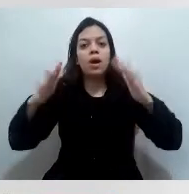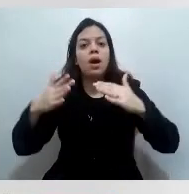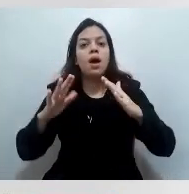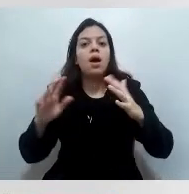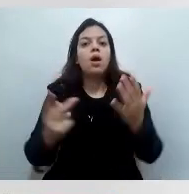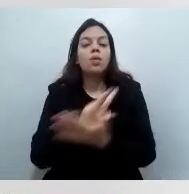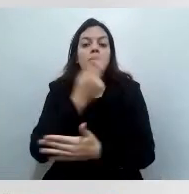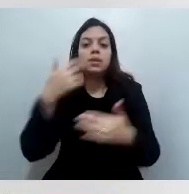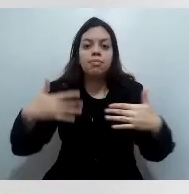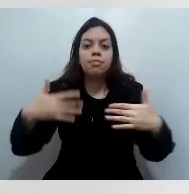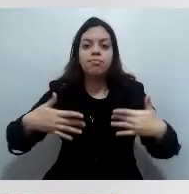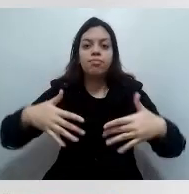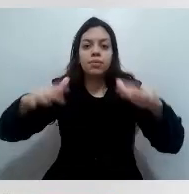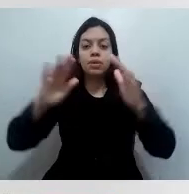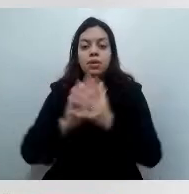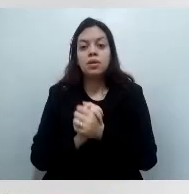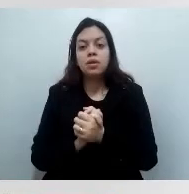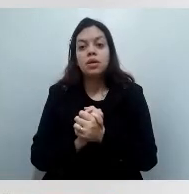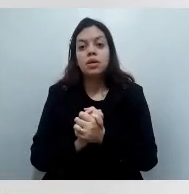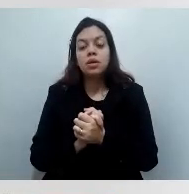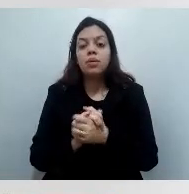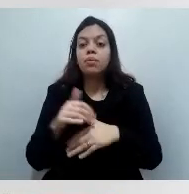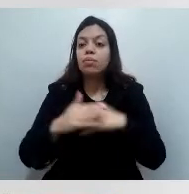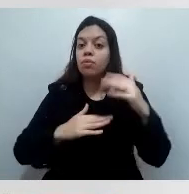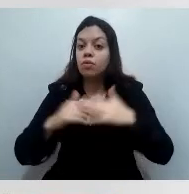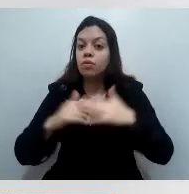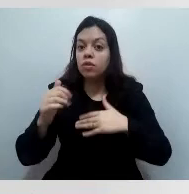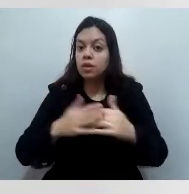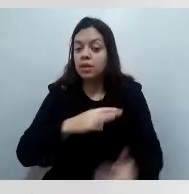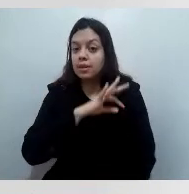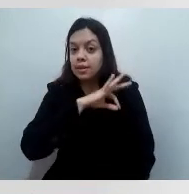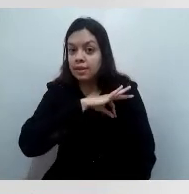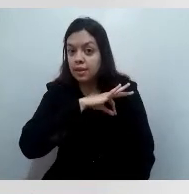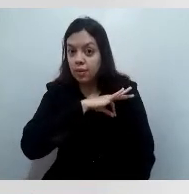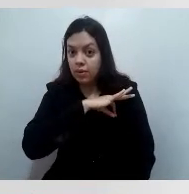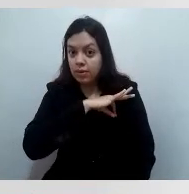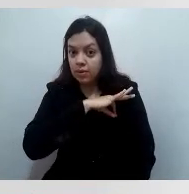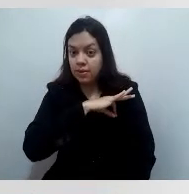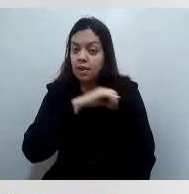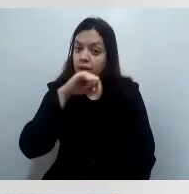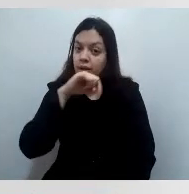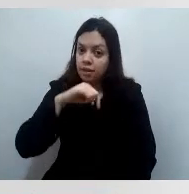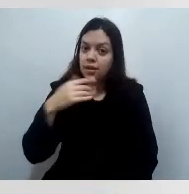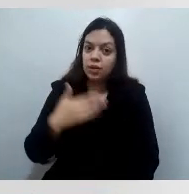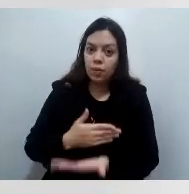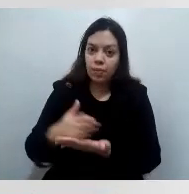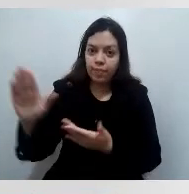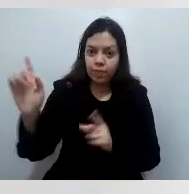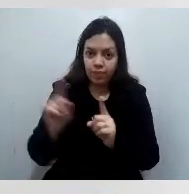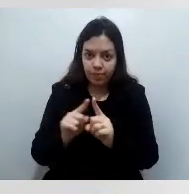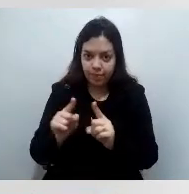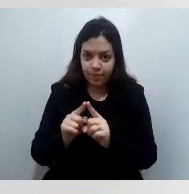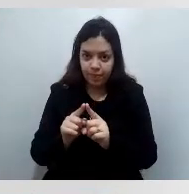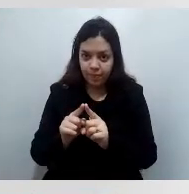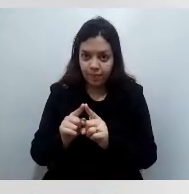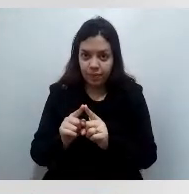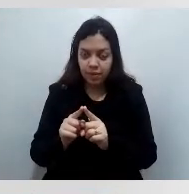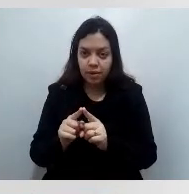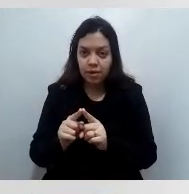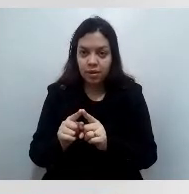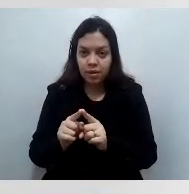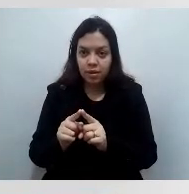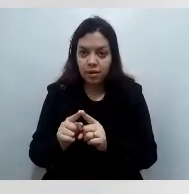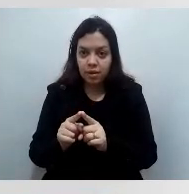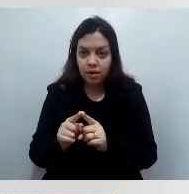para profissionais das forças de segurança. Nós iniciamos no Paraná um percentual bastante pequeno ainda, mas